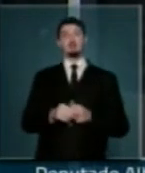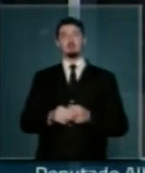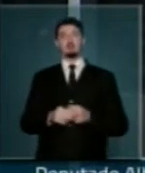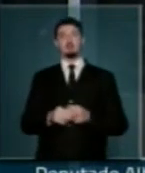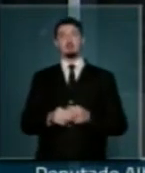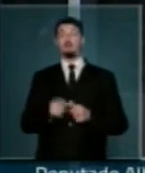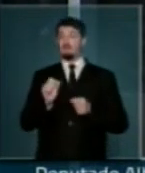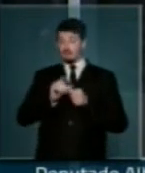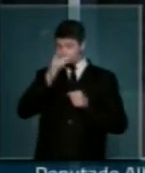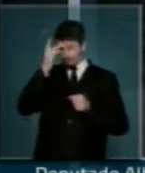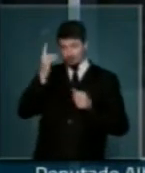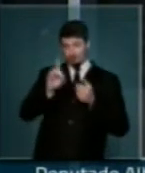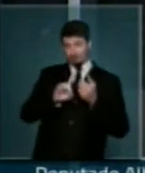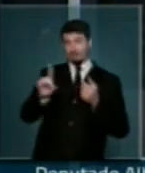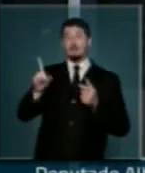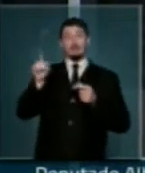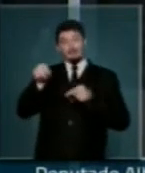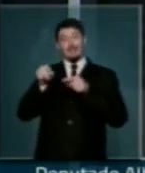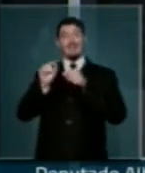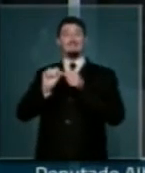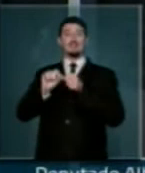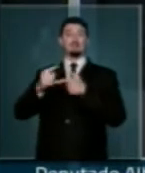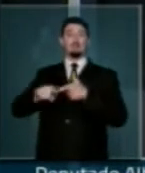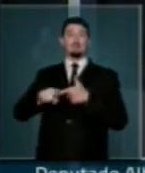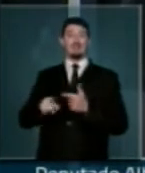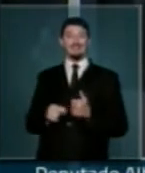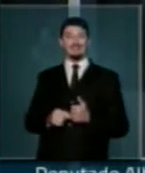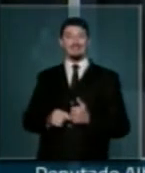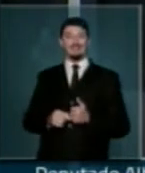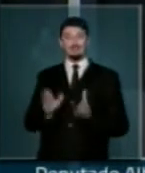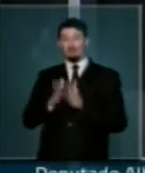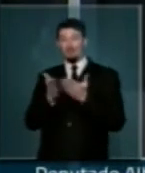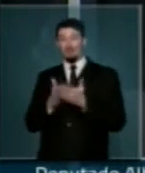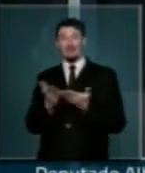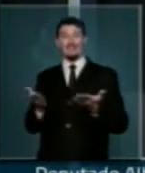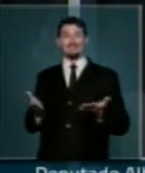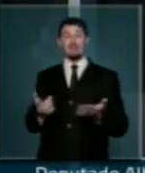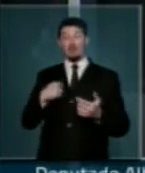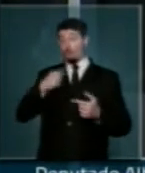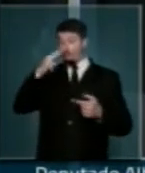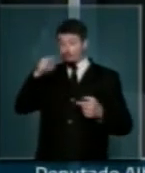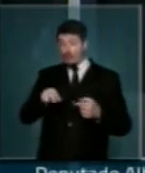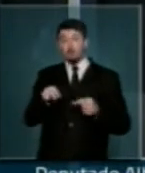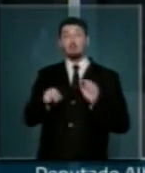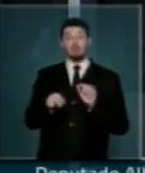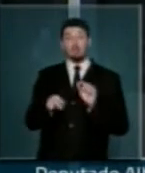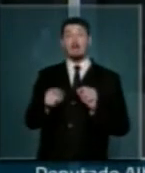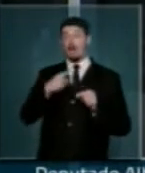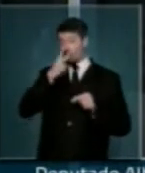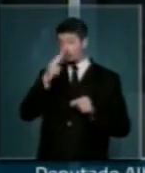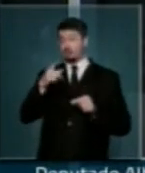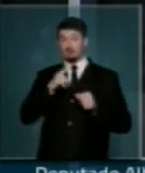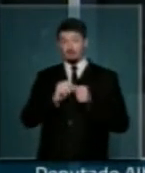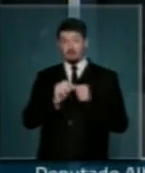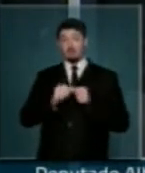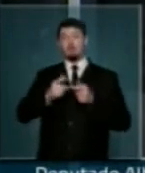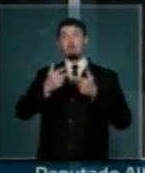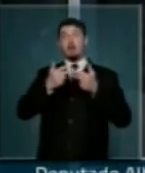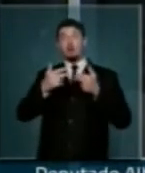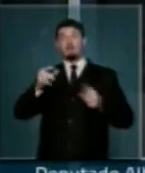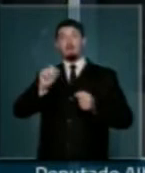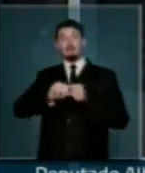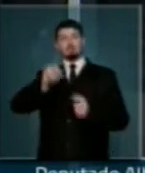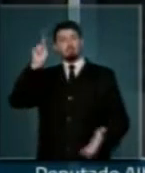que automaticamente criam grandes calamidades. Então, vejo que a gente tem que partir para uma agenda positiva,